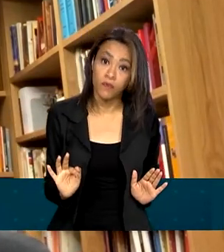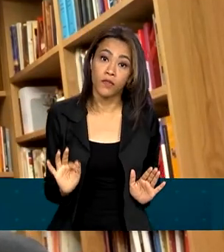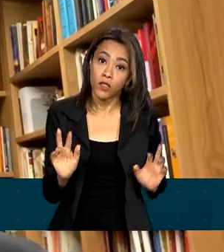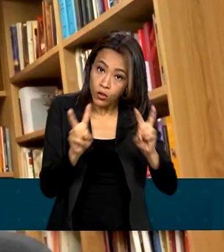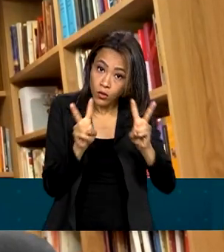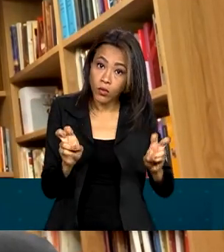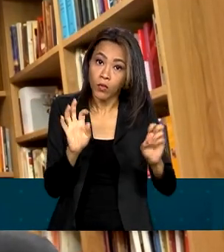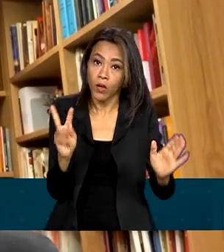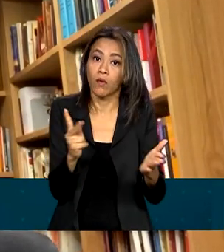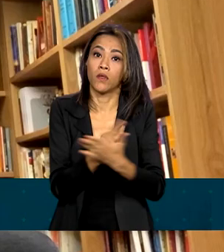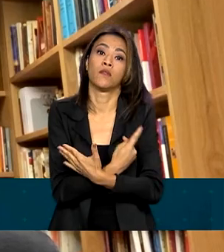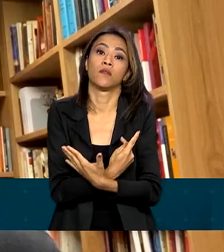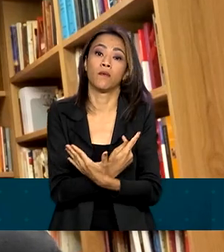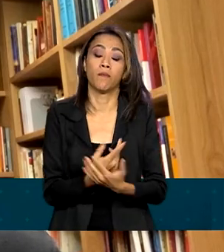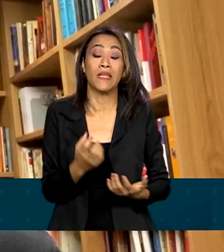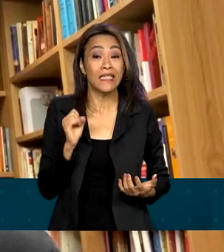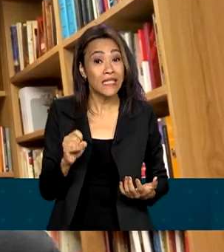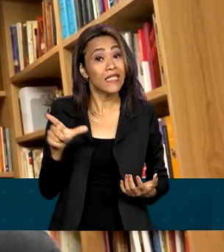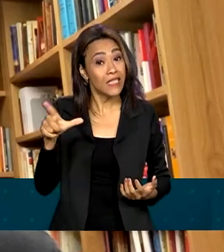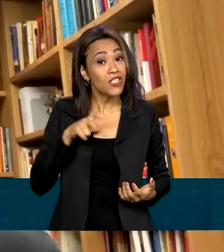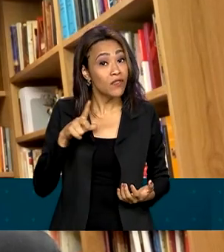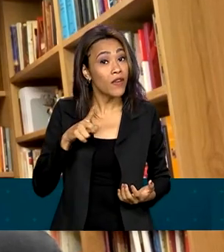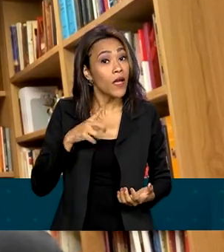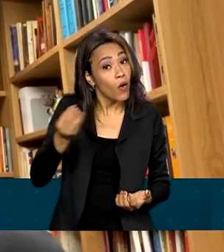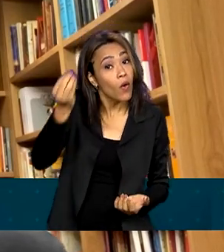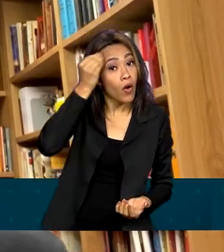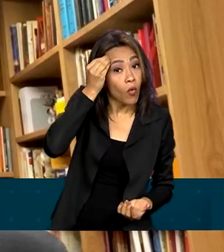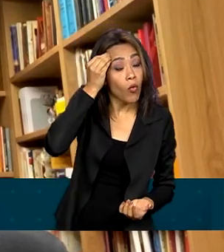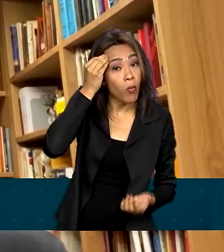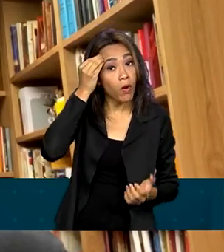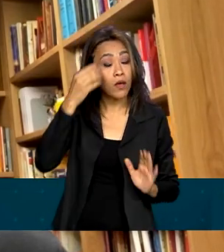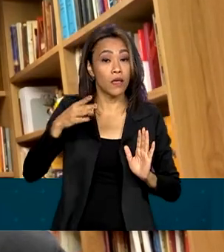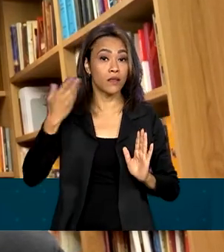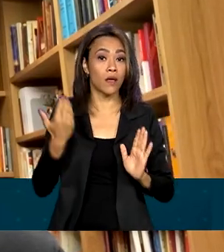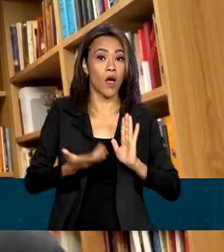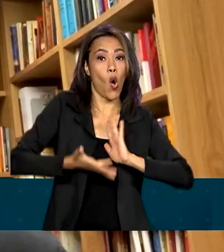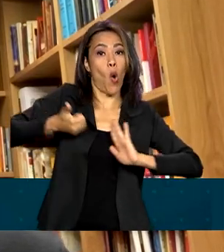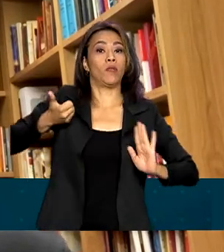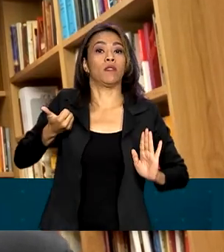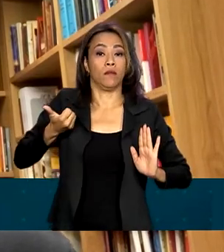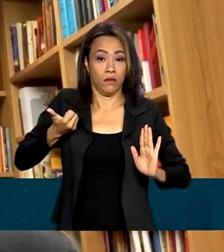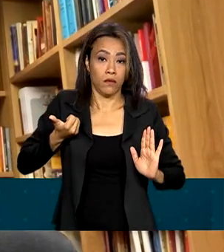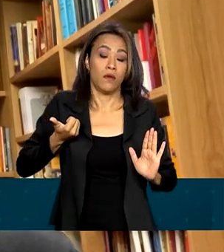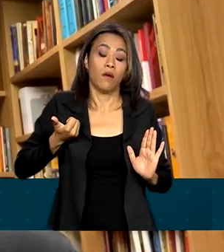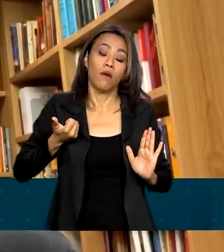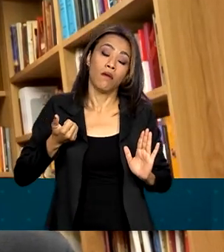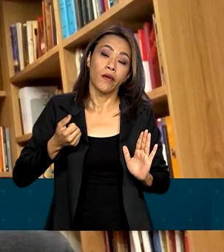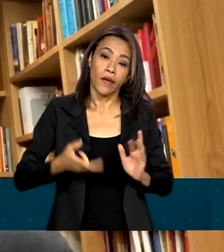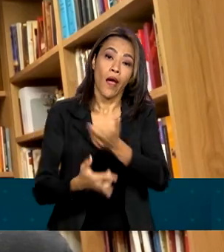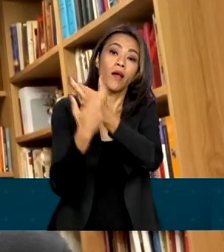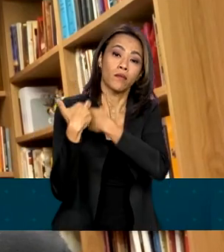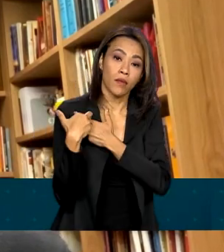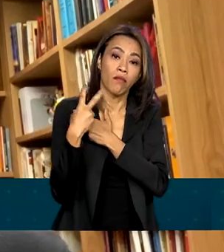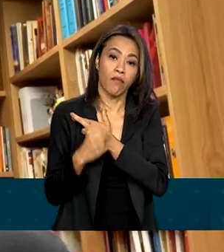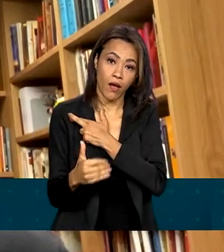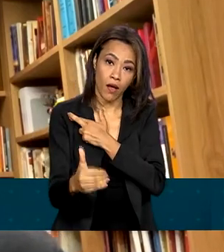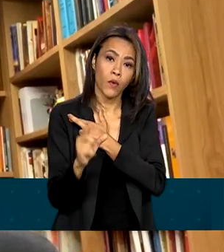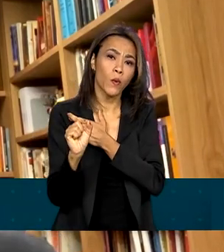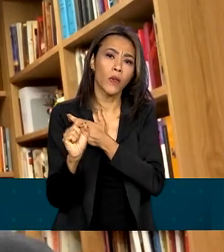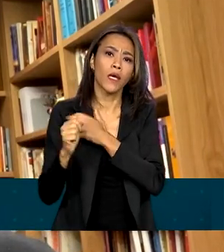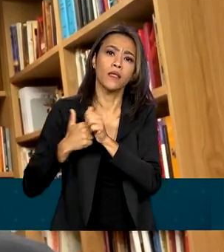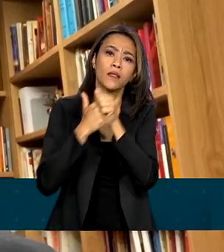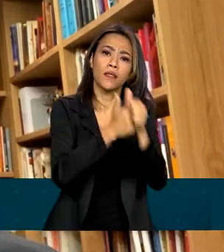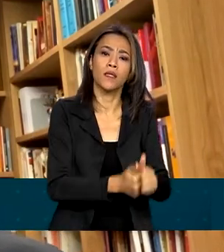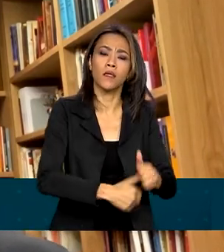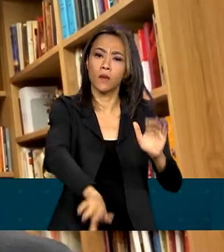se, eventualmente, houve essa omissão, me parece que é razoável se supor que a responsabilização deveria ocorrer à luz da